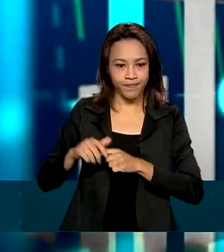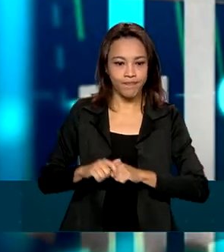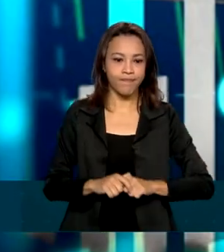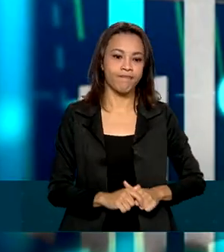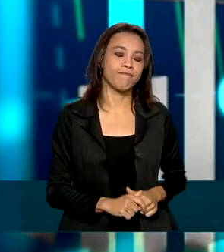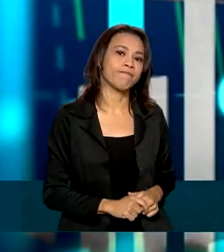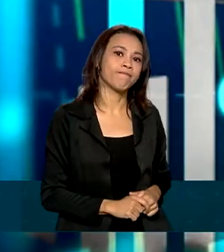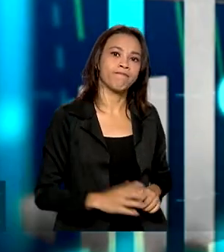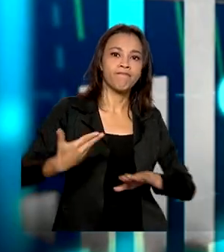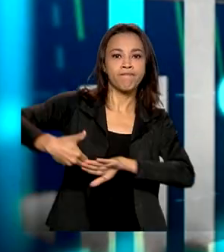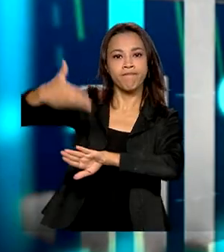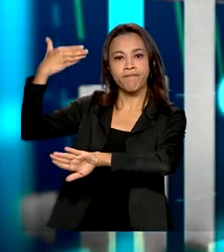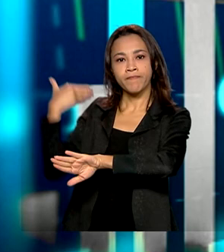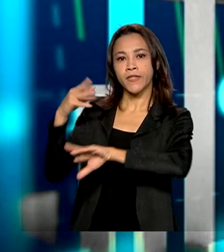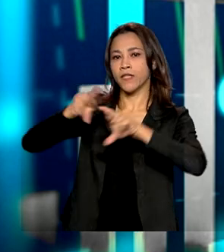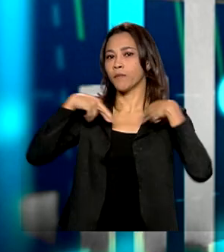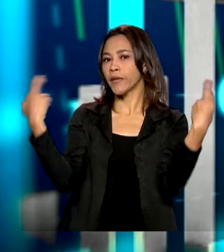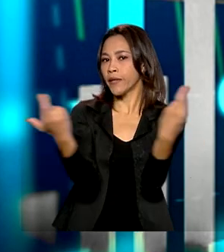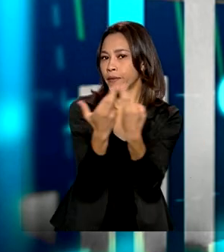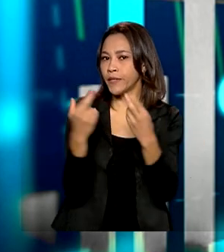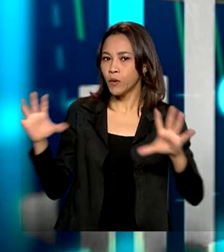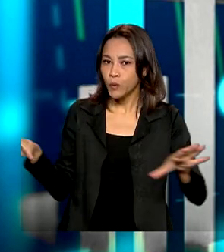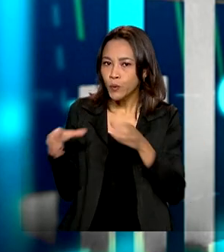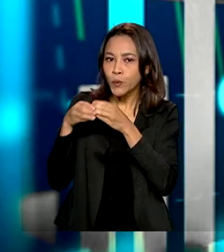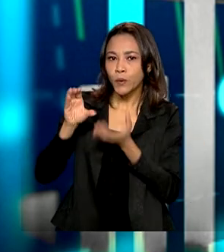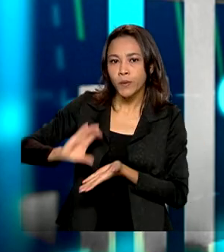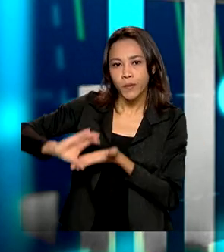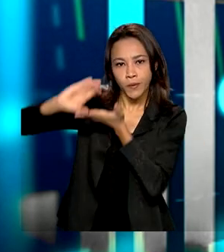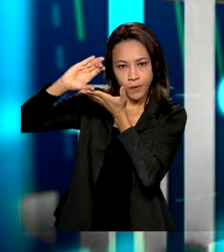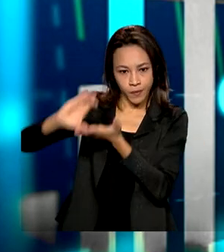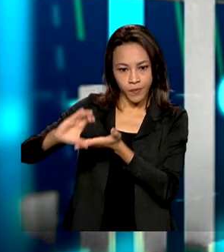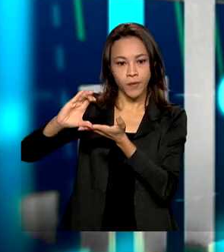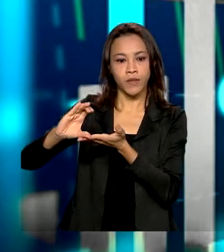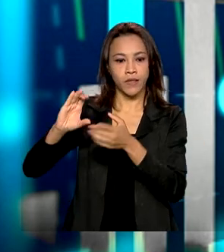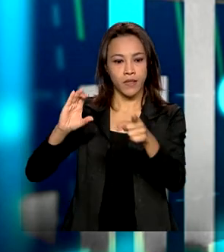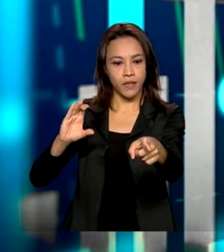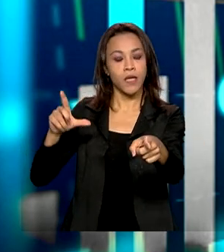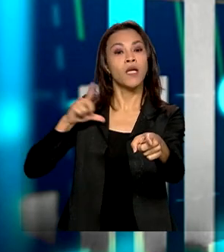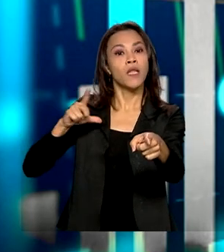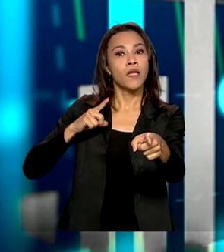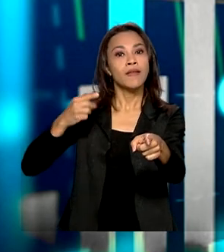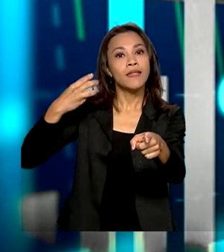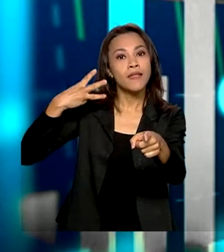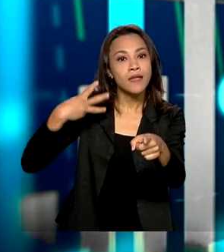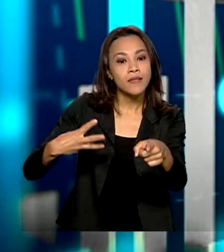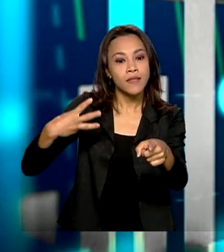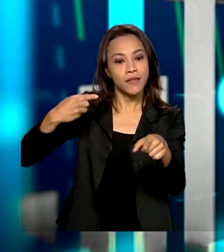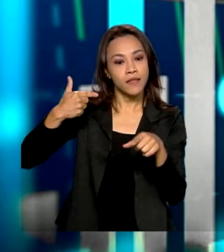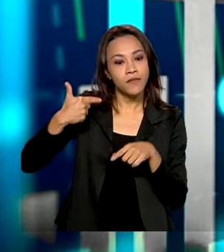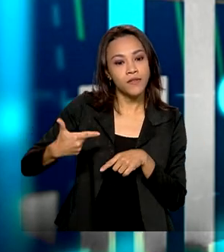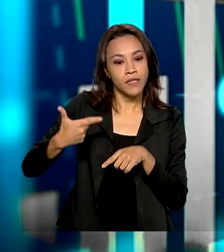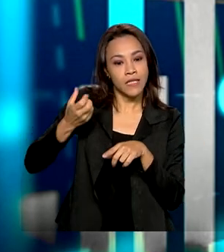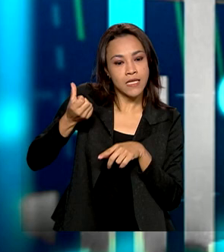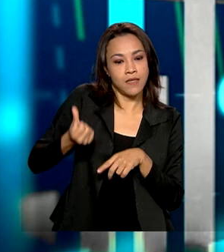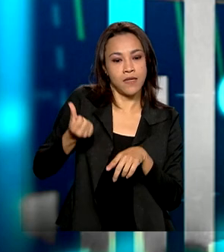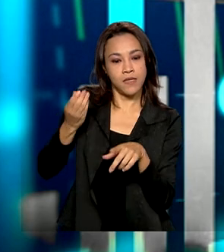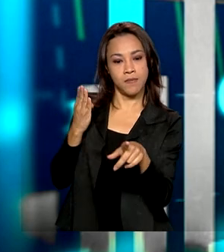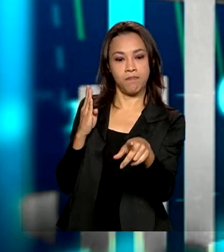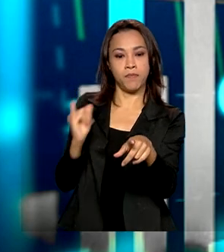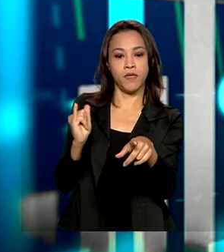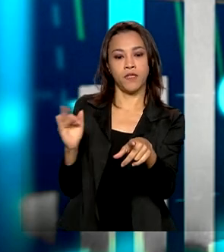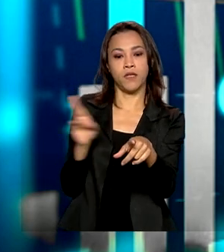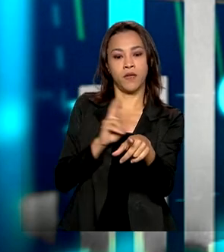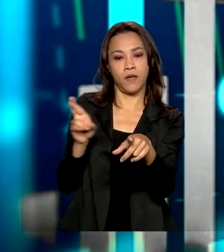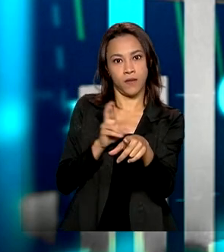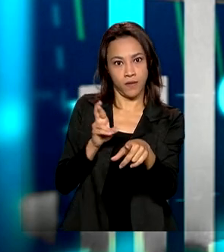Na reunião da semana passada do Conselho Curador do FGTS, então, foi liberada a aplicação de R$ 326 bilhões.